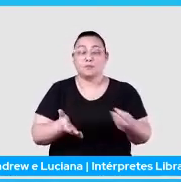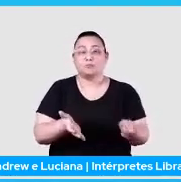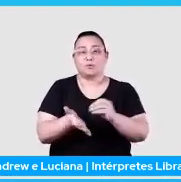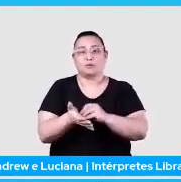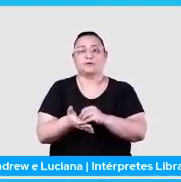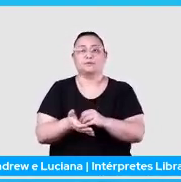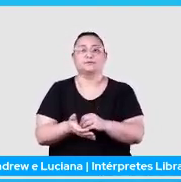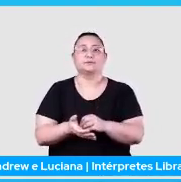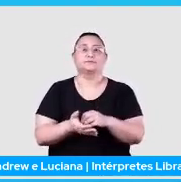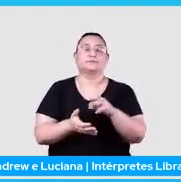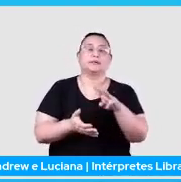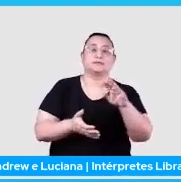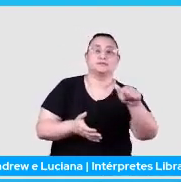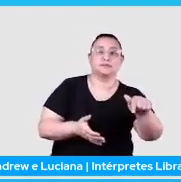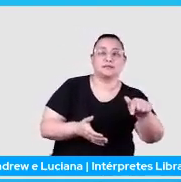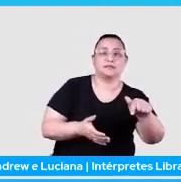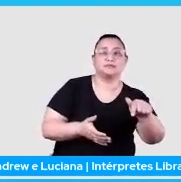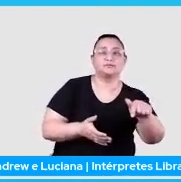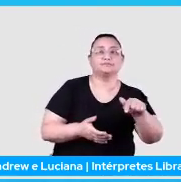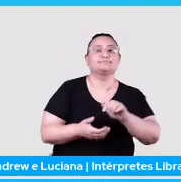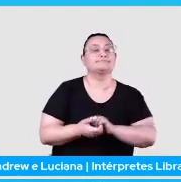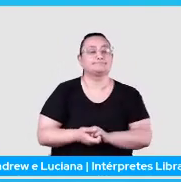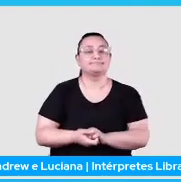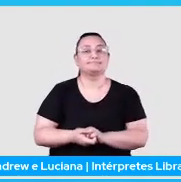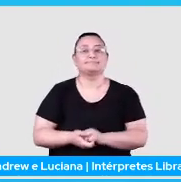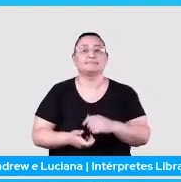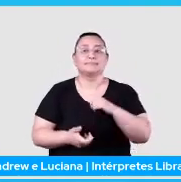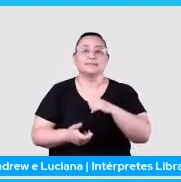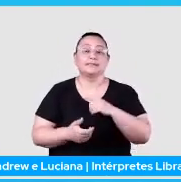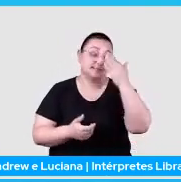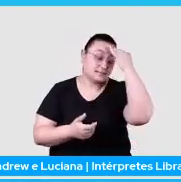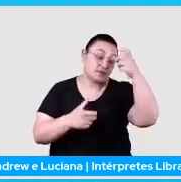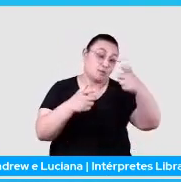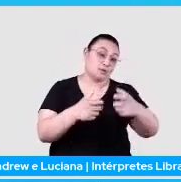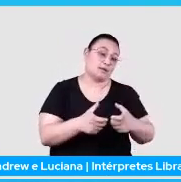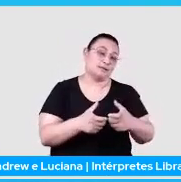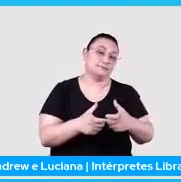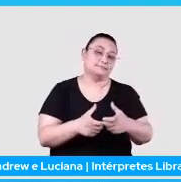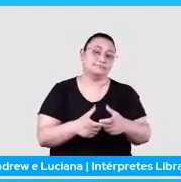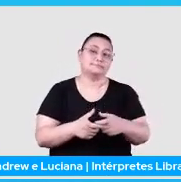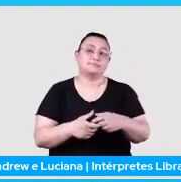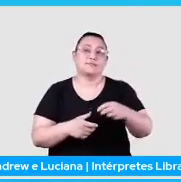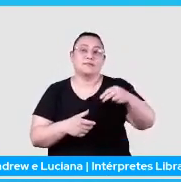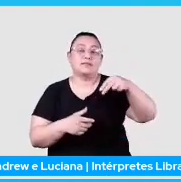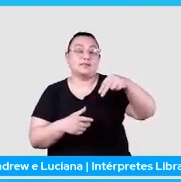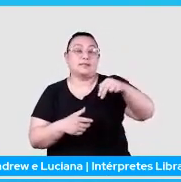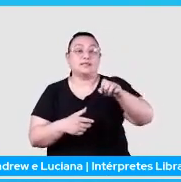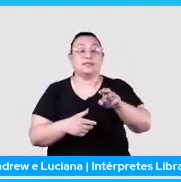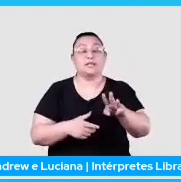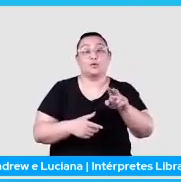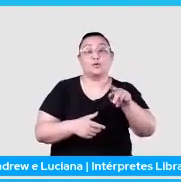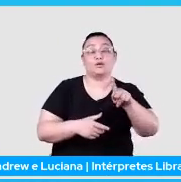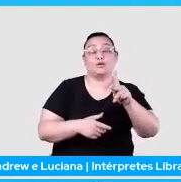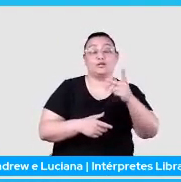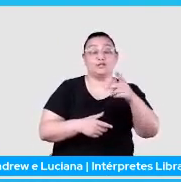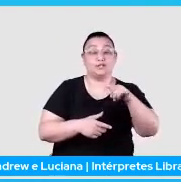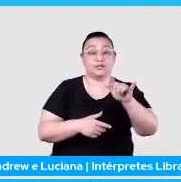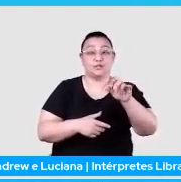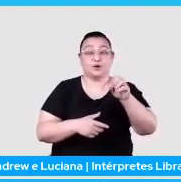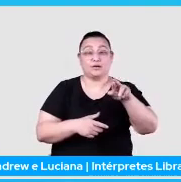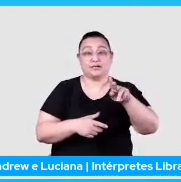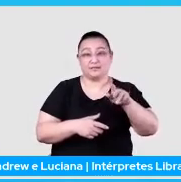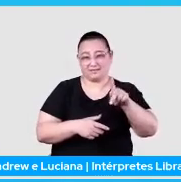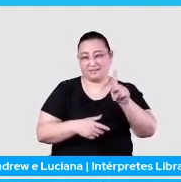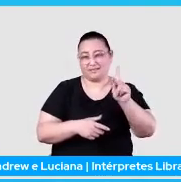W7, aqui, 27, a gente tem que isso aqui é um local. E aí, em New York, poxa, isso aqui também é um local. Então, do